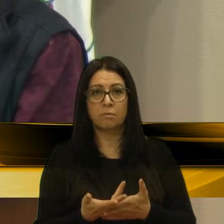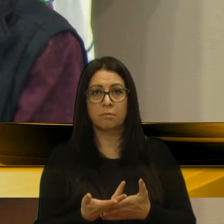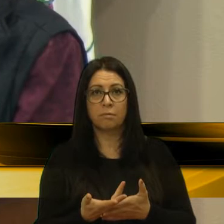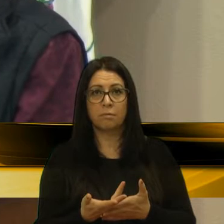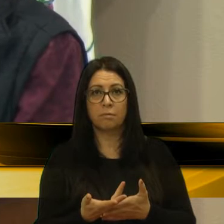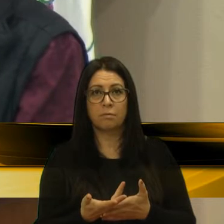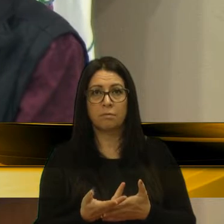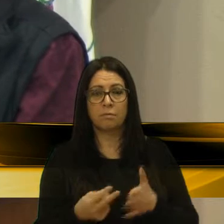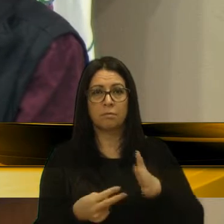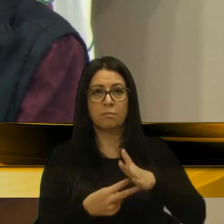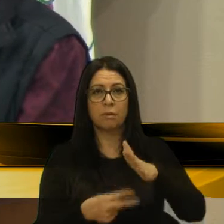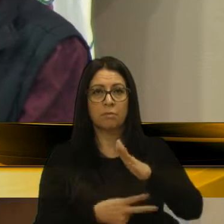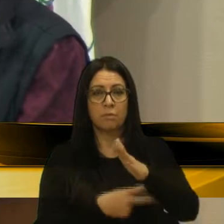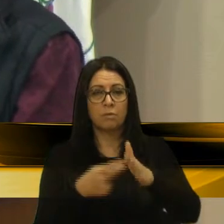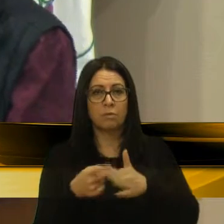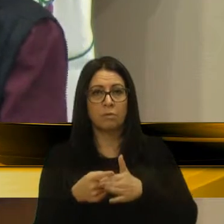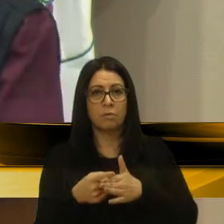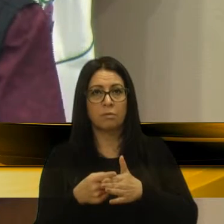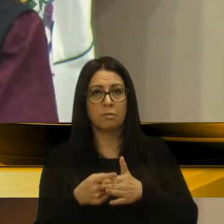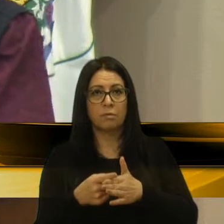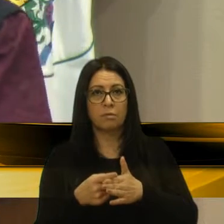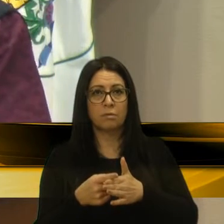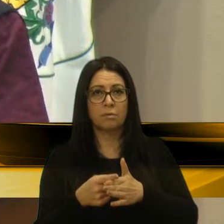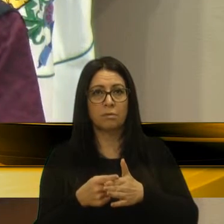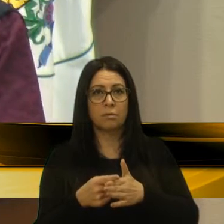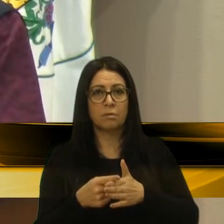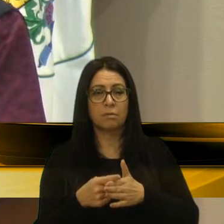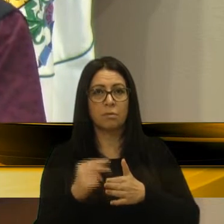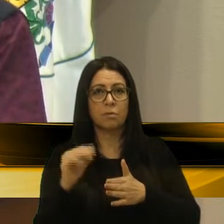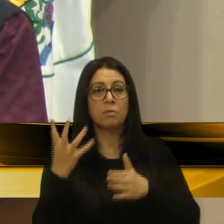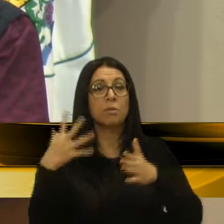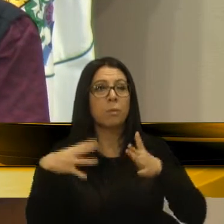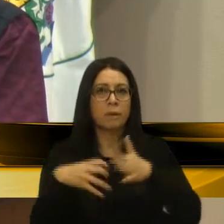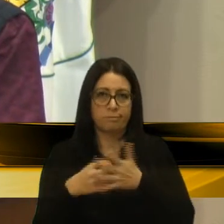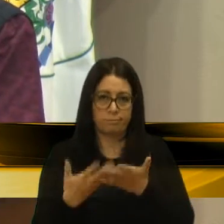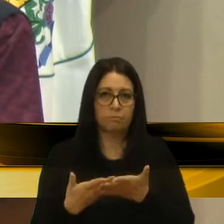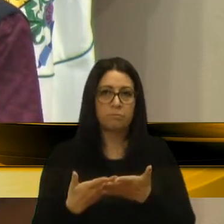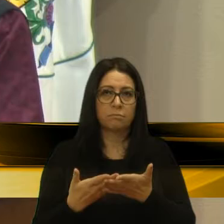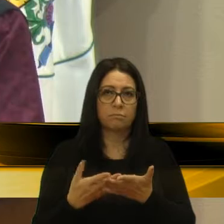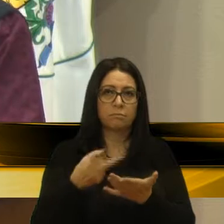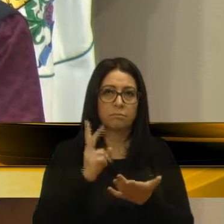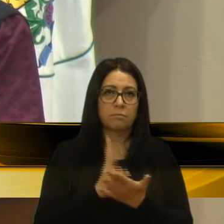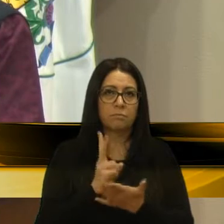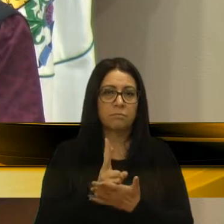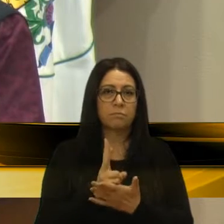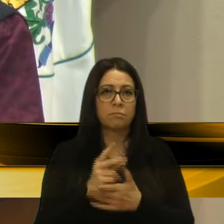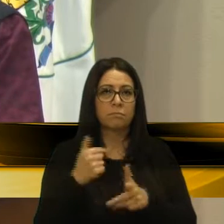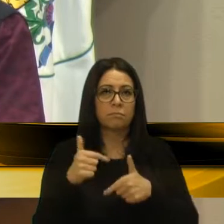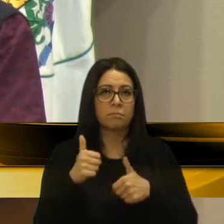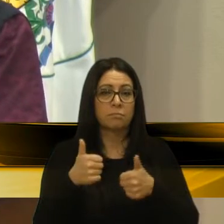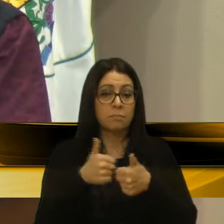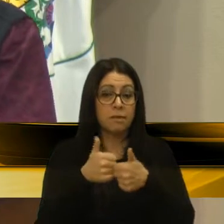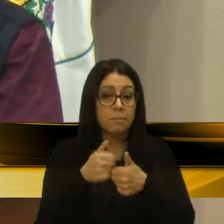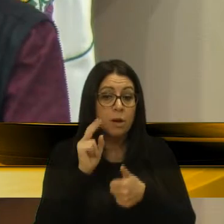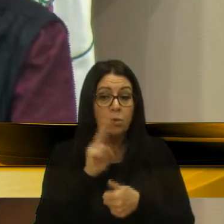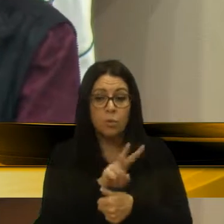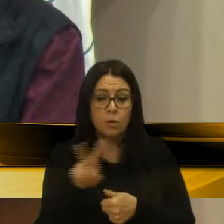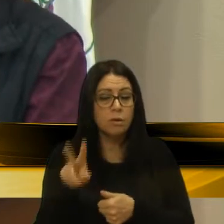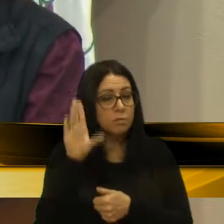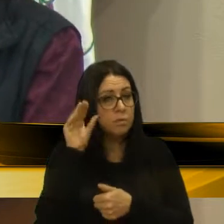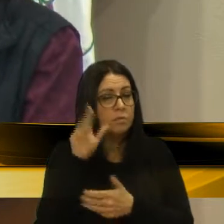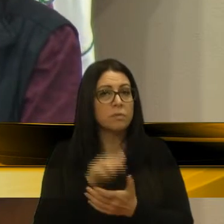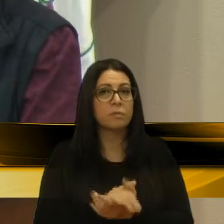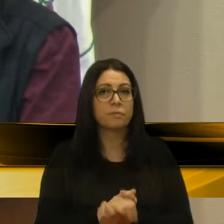de uma ponte dessa, e causar, sim, uma tragédia, então, a gente irá continuar, trabalhando de perto, para que isso